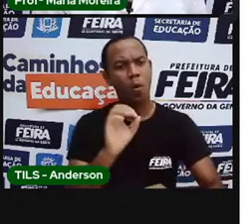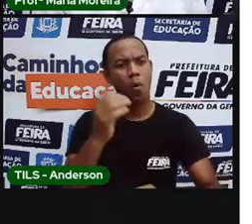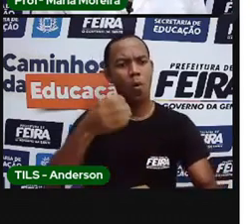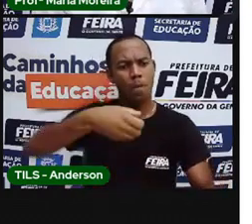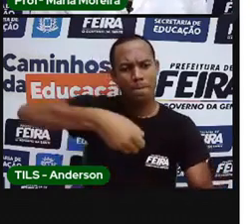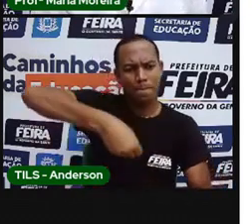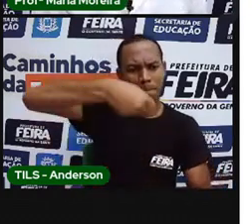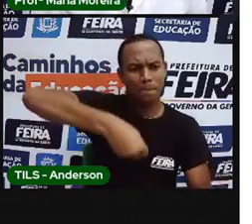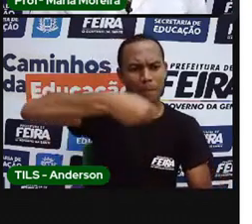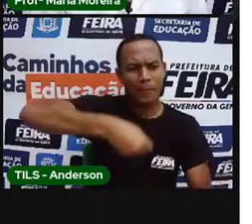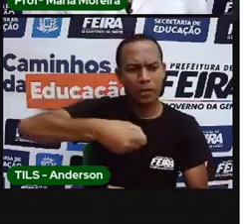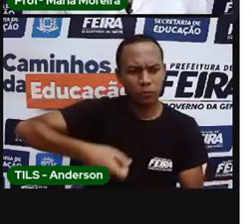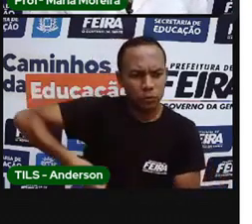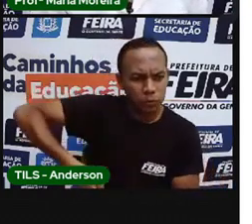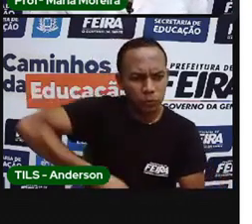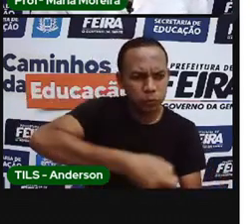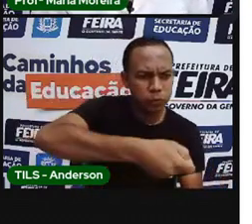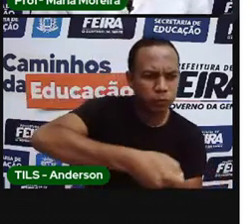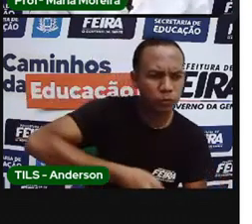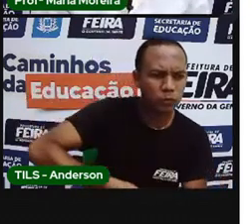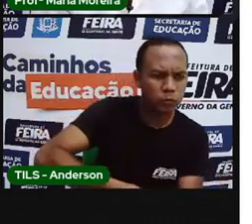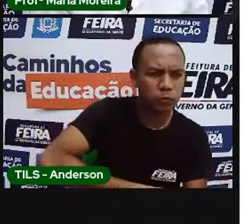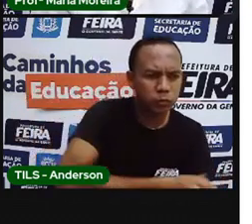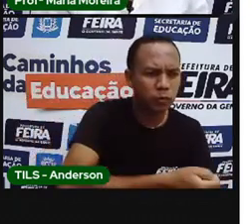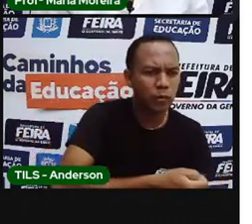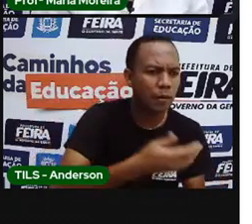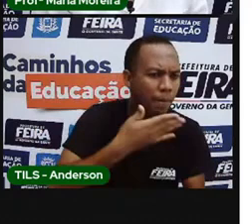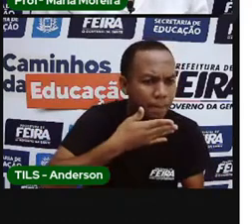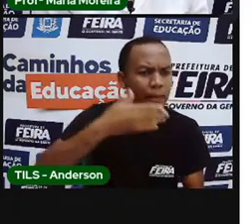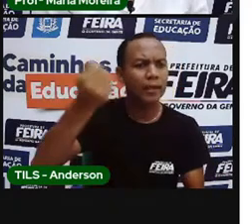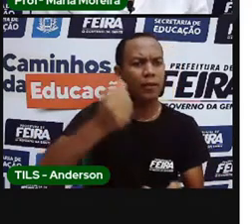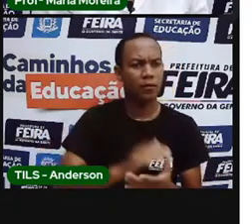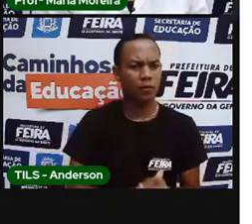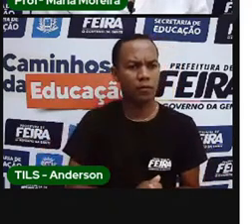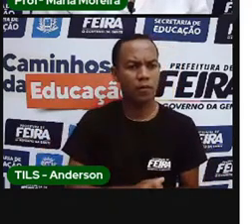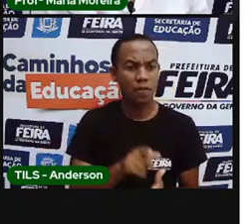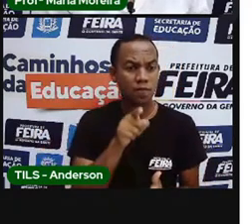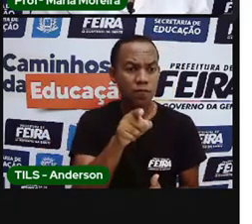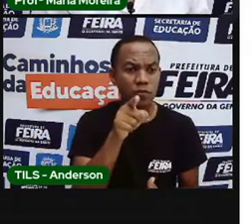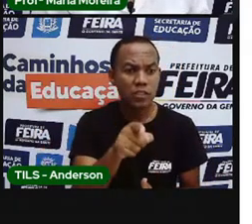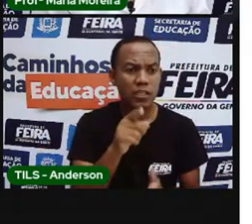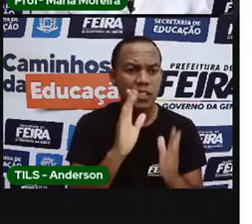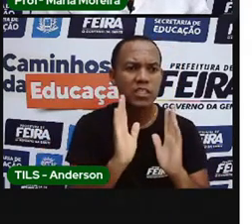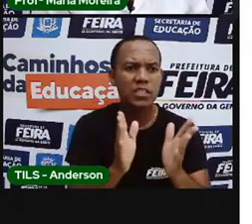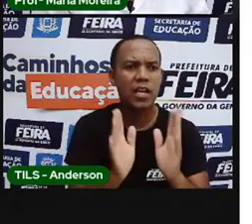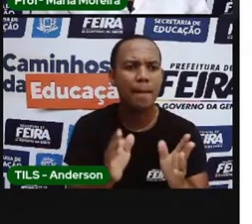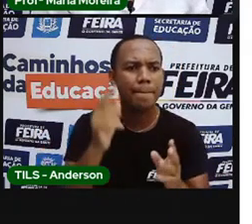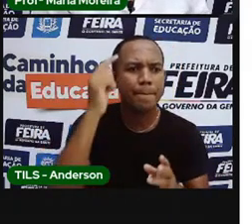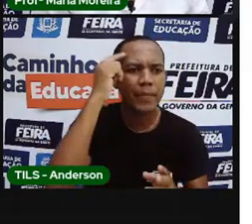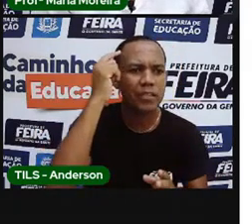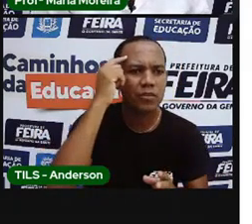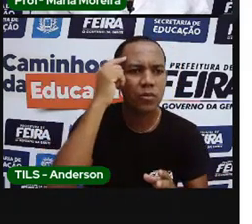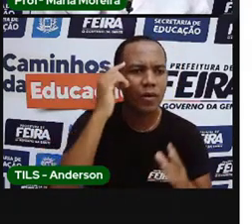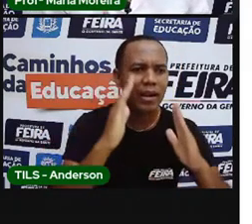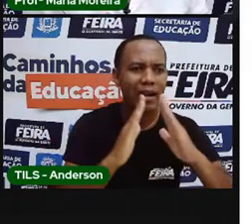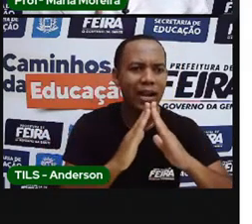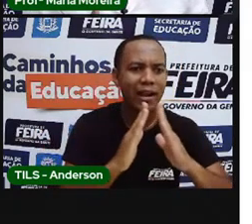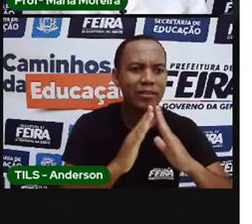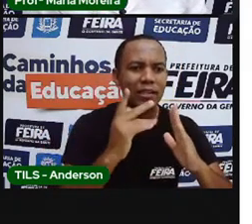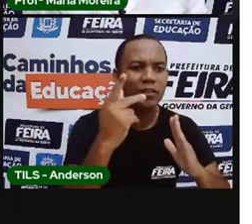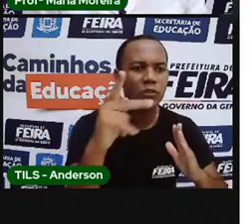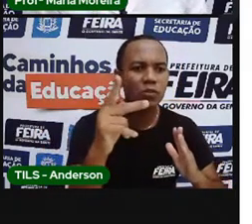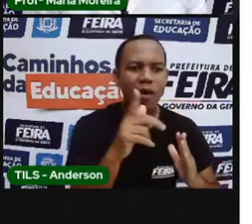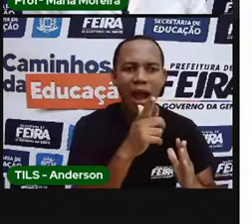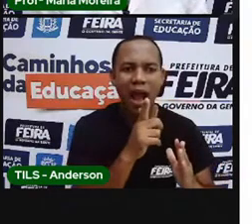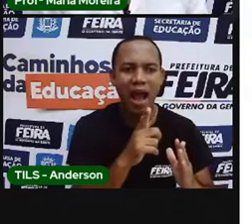o desperdício é o quê? Menor. Bom, e você já pensou, né, na sua casa, quanta água é desperdiçada? Já pensou em